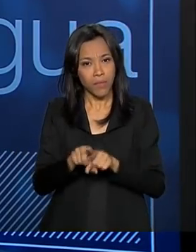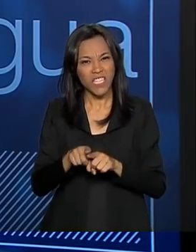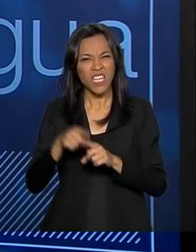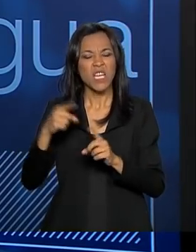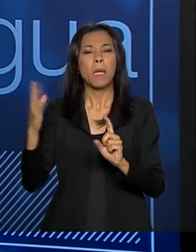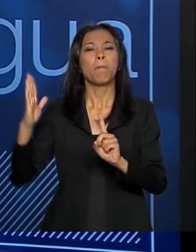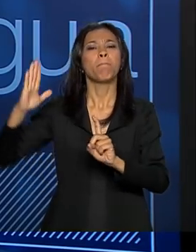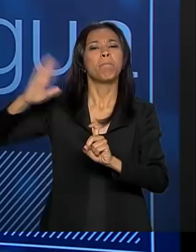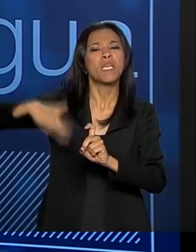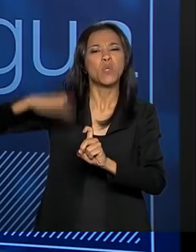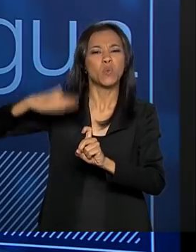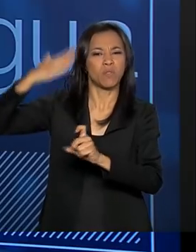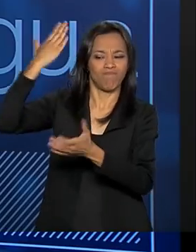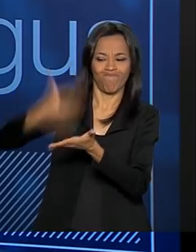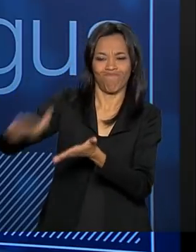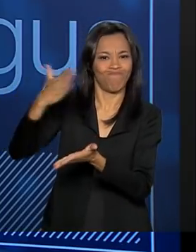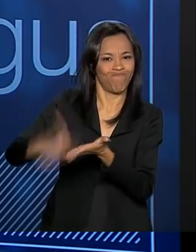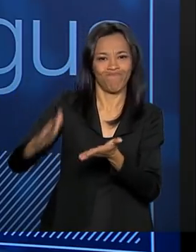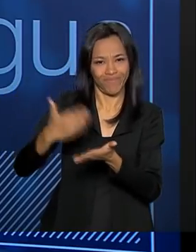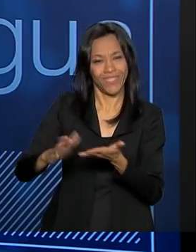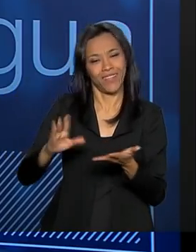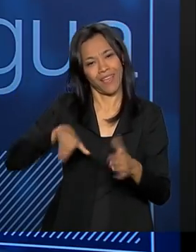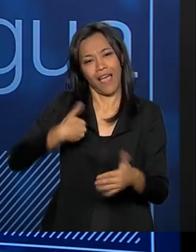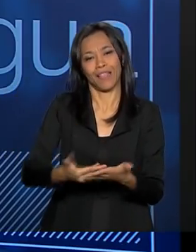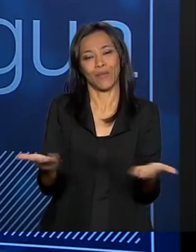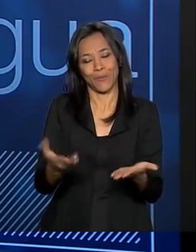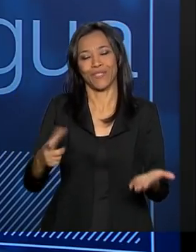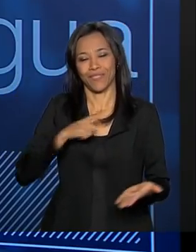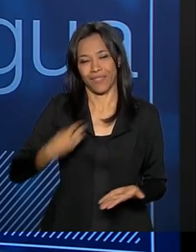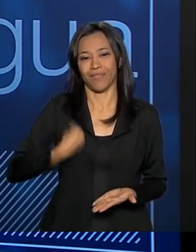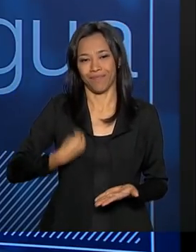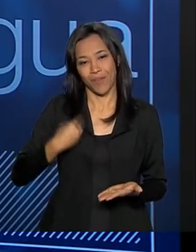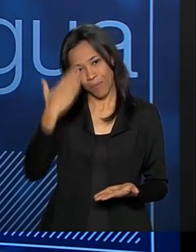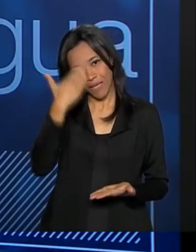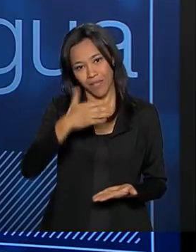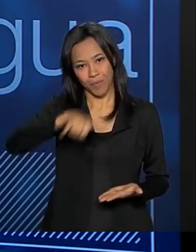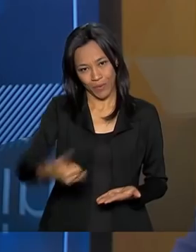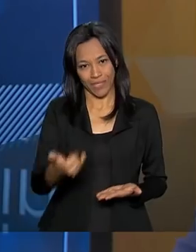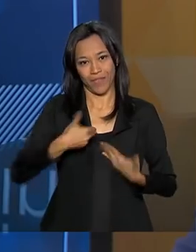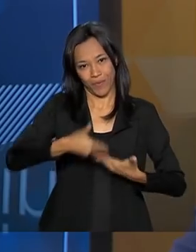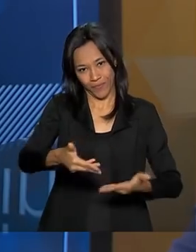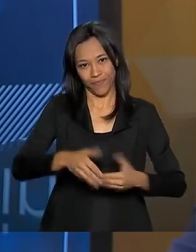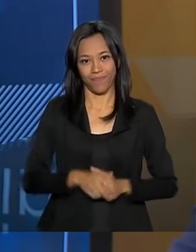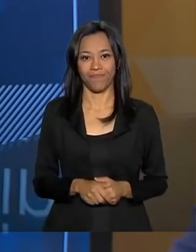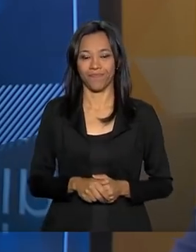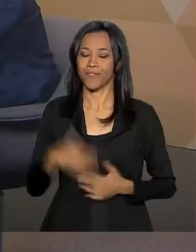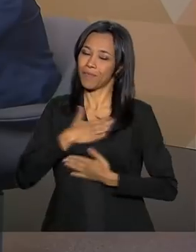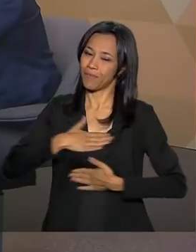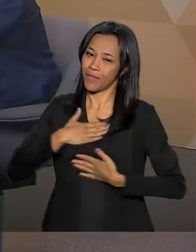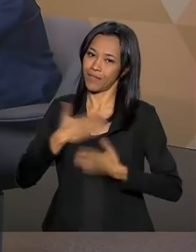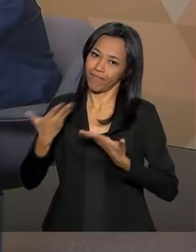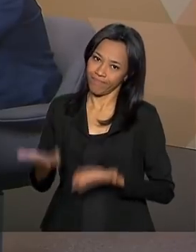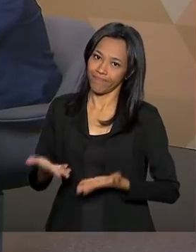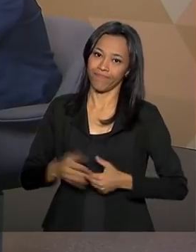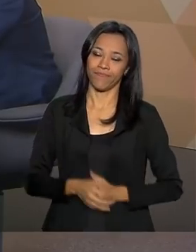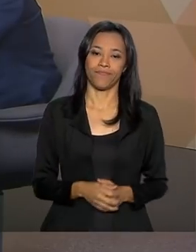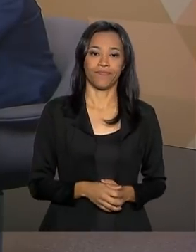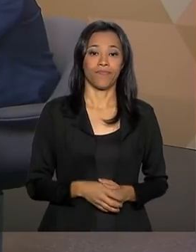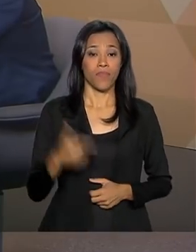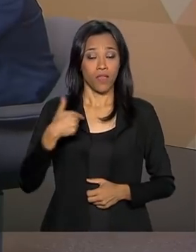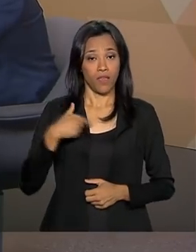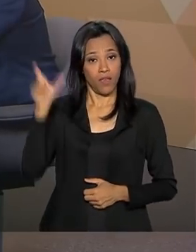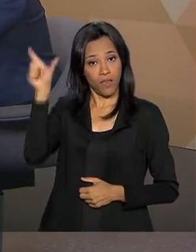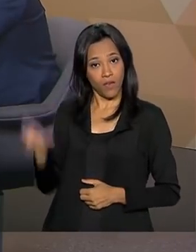mitos que, infelizmente, ainda existem. Muito obrigado pela oportunidade. O prazer foi nosso. Eu